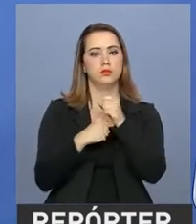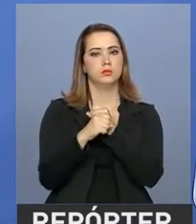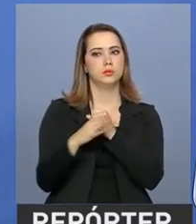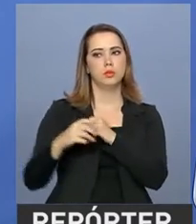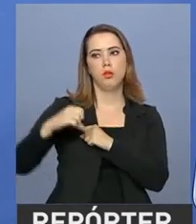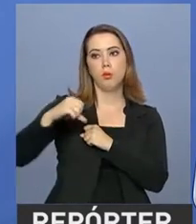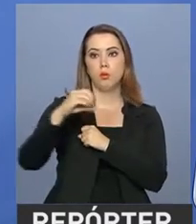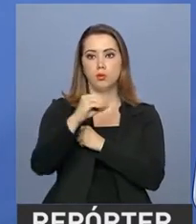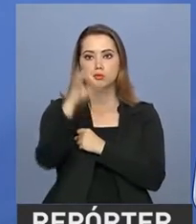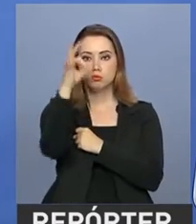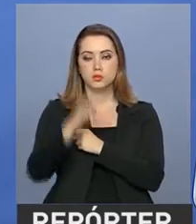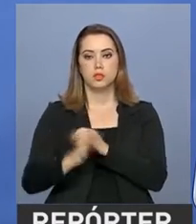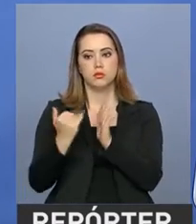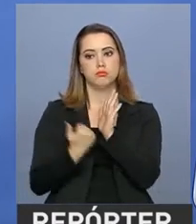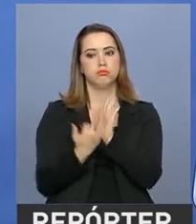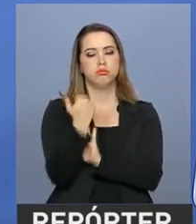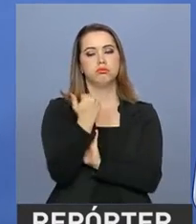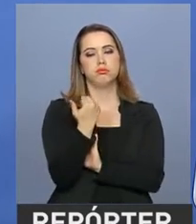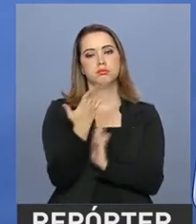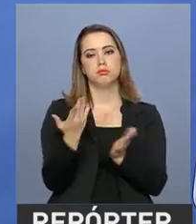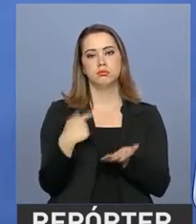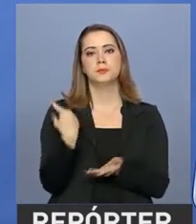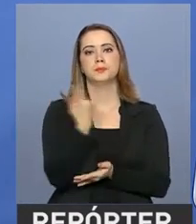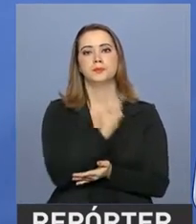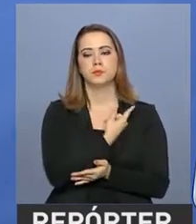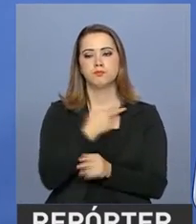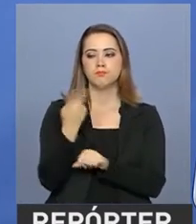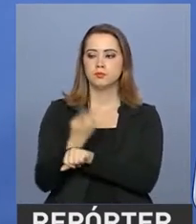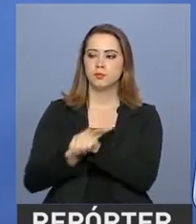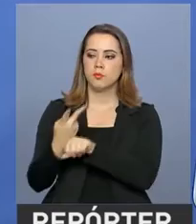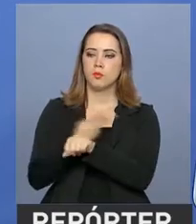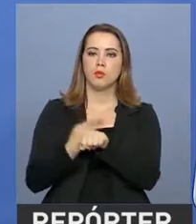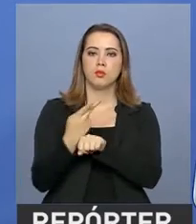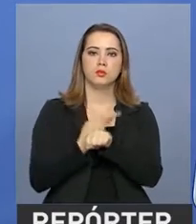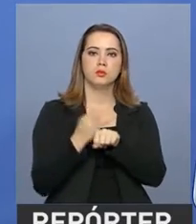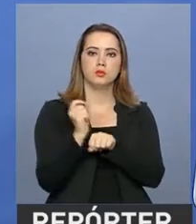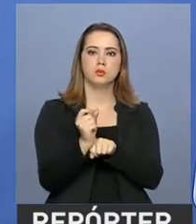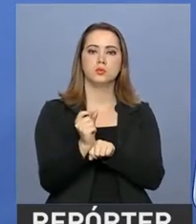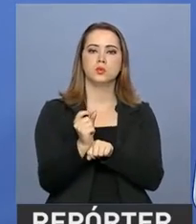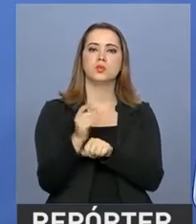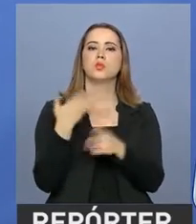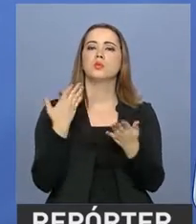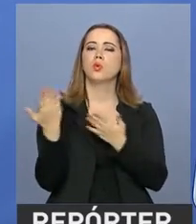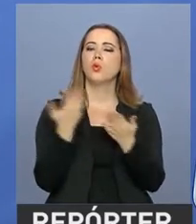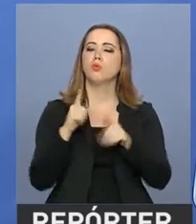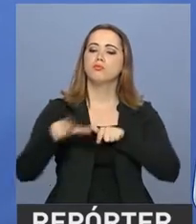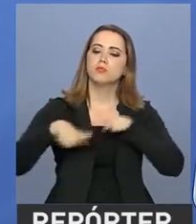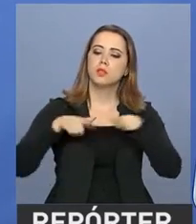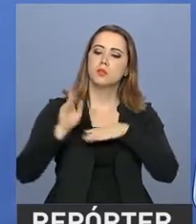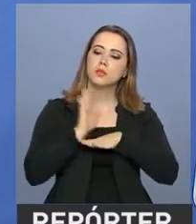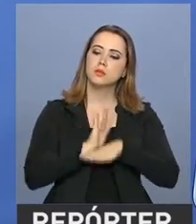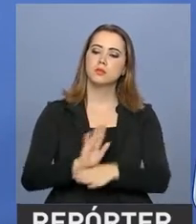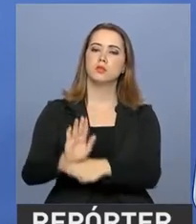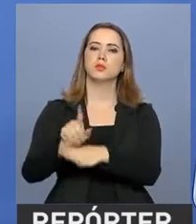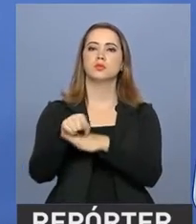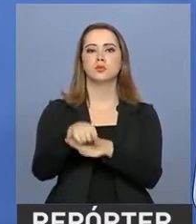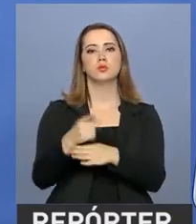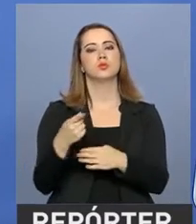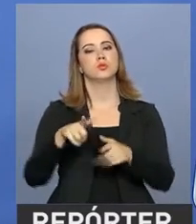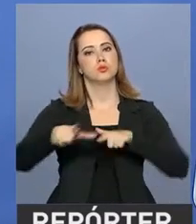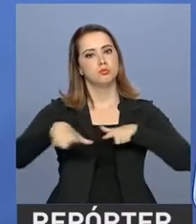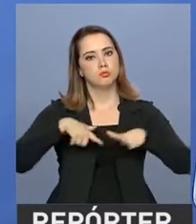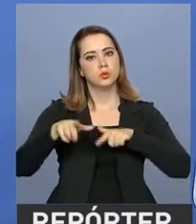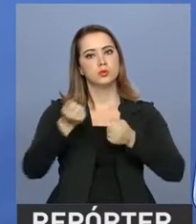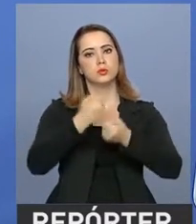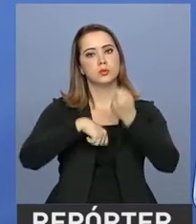o do ano passado, no mesmo período. Então, nós buscamos como o banco poderia atuar de forma a preservar a atividade